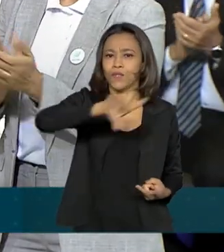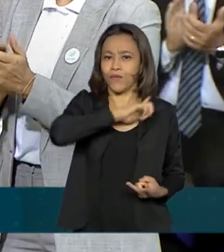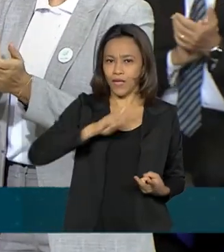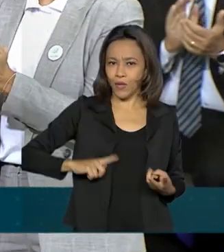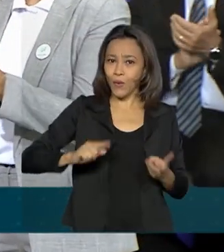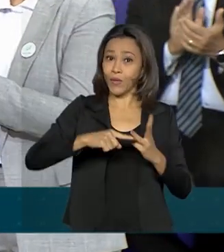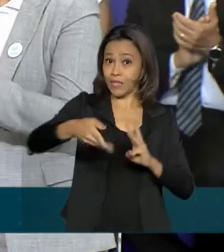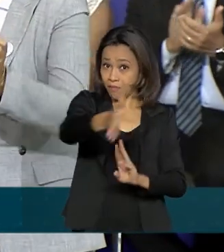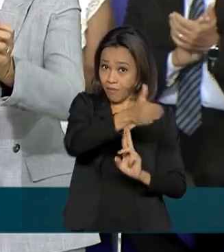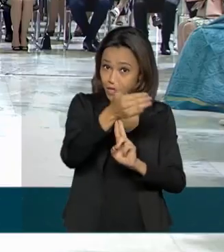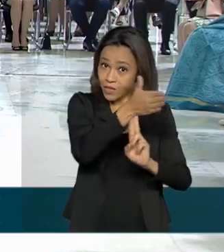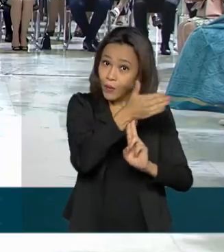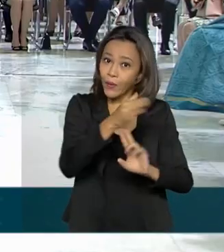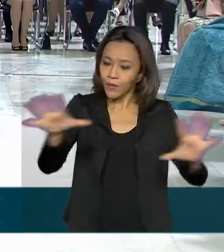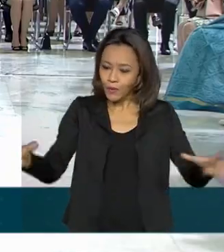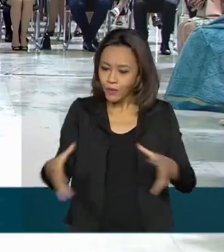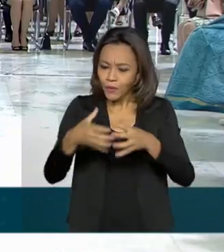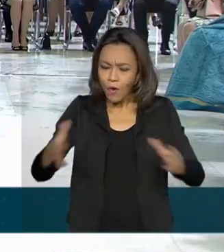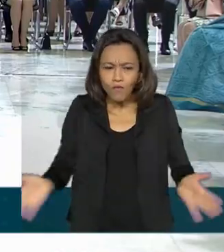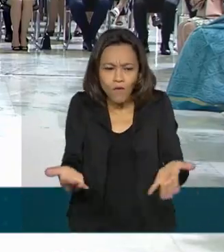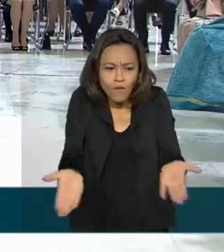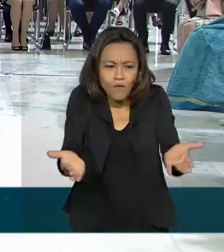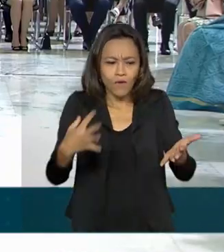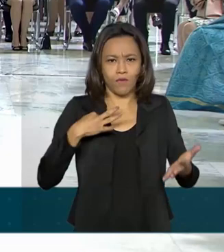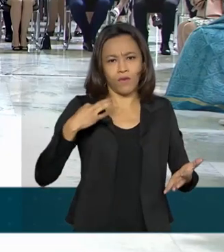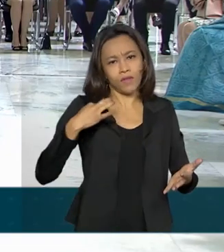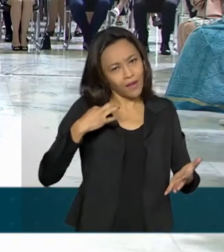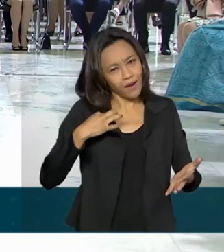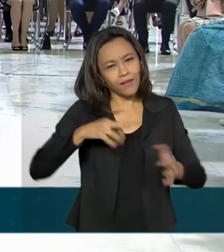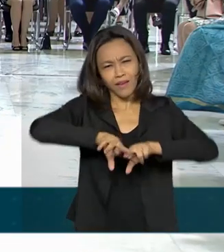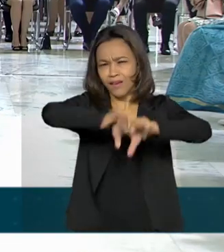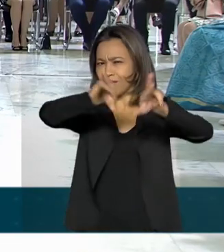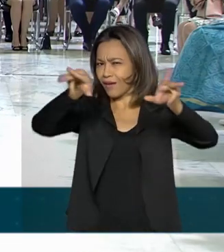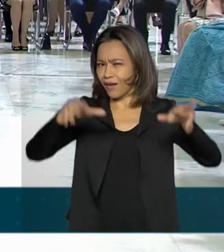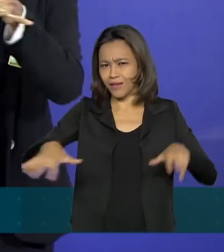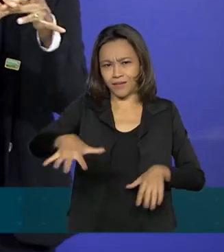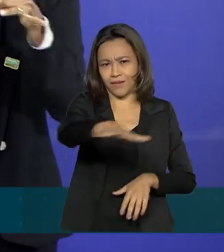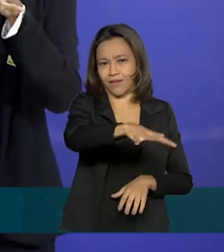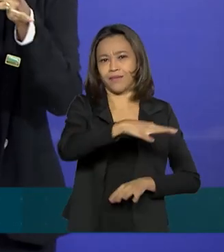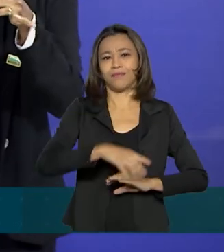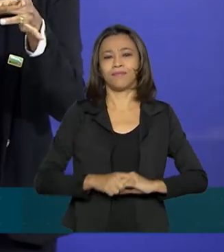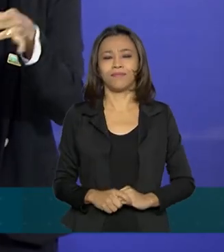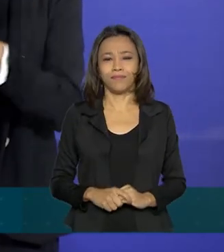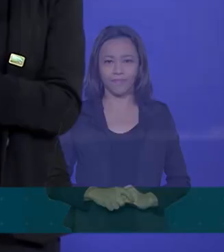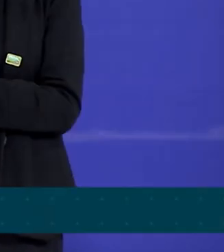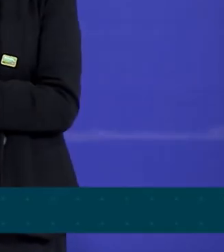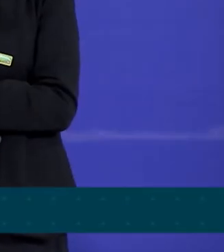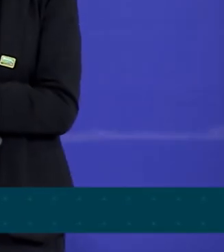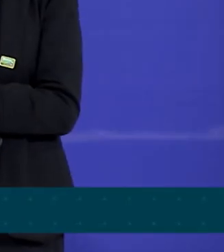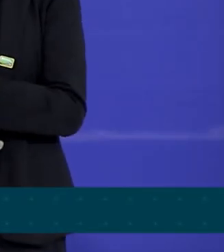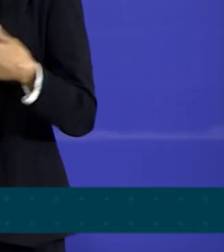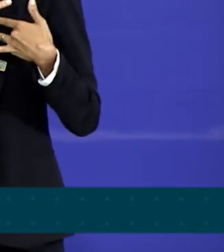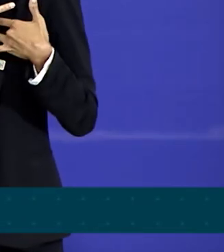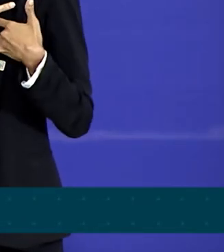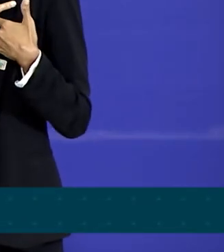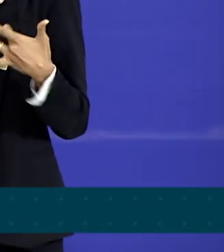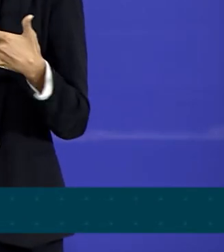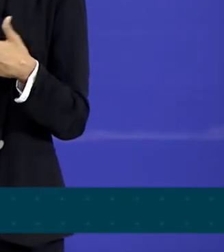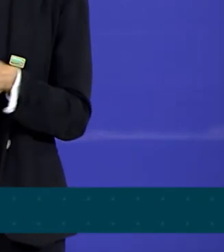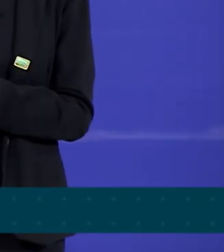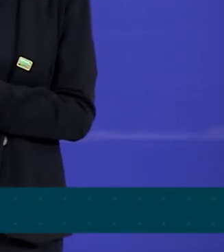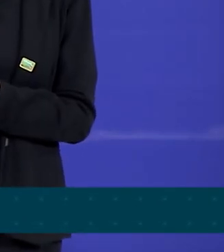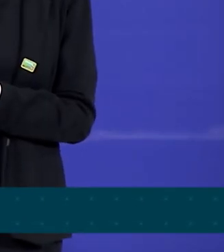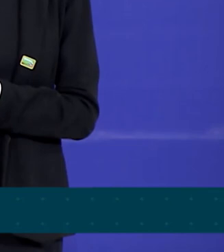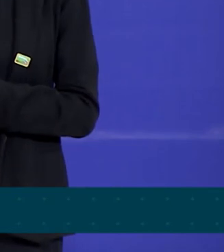embaixadores e pretende fomentar o voluntariado em vários setores. Juntos, vamos transformar o